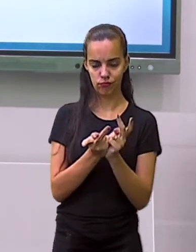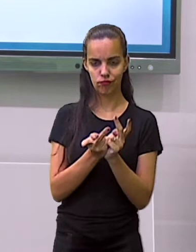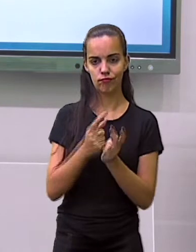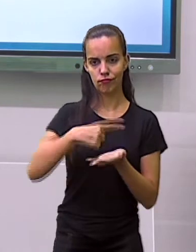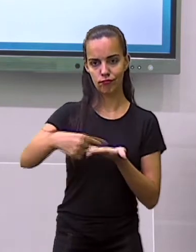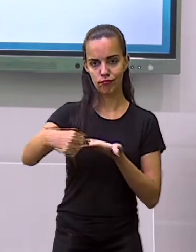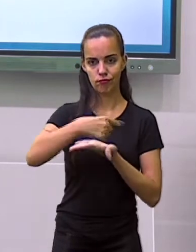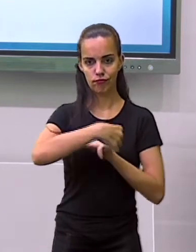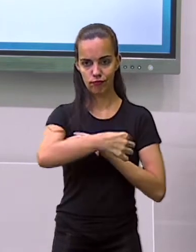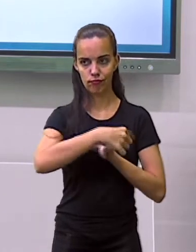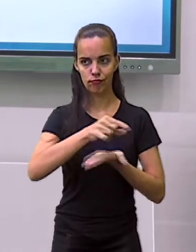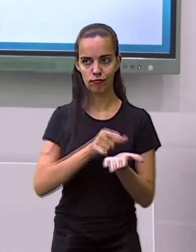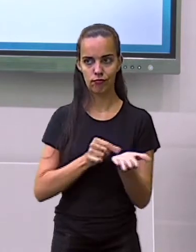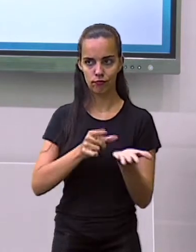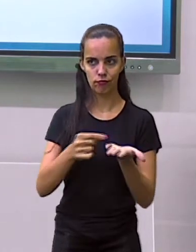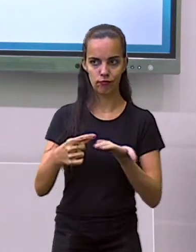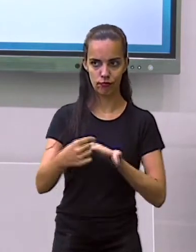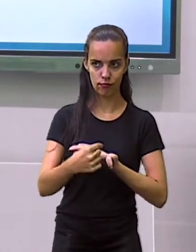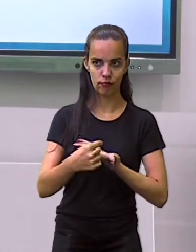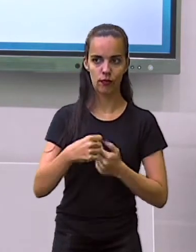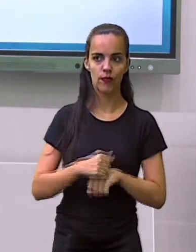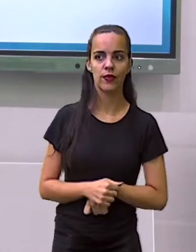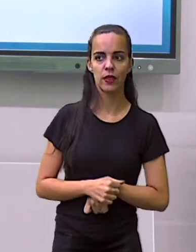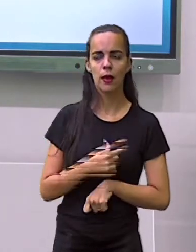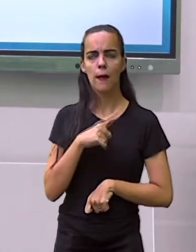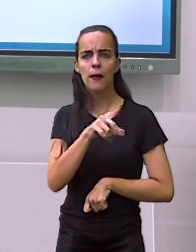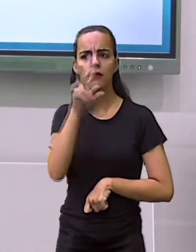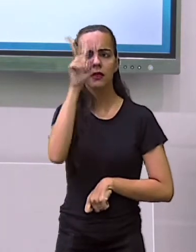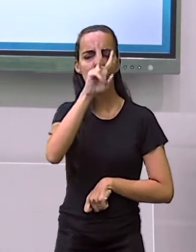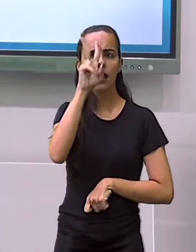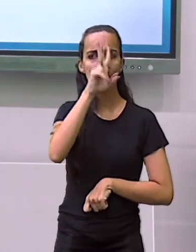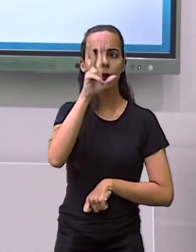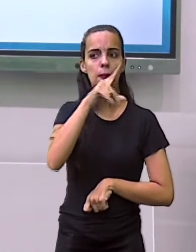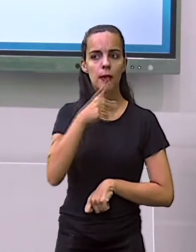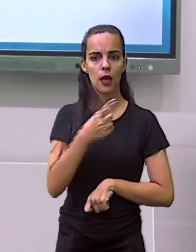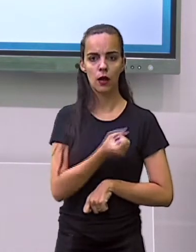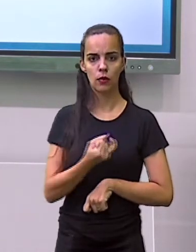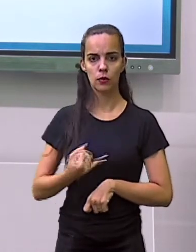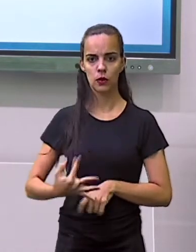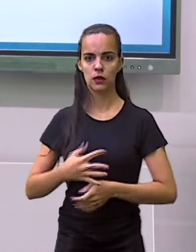tem este apelido por lembrar mesmo uma pizza.